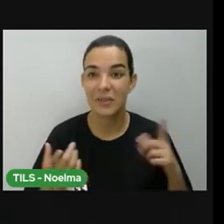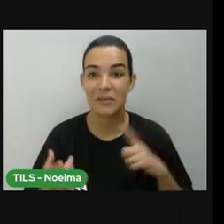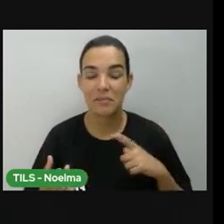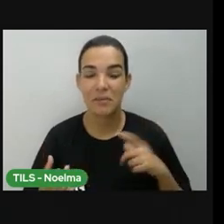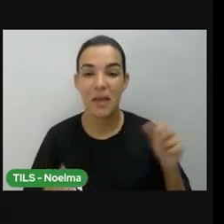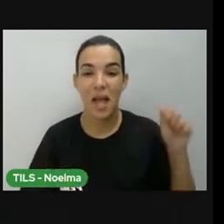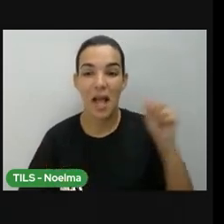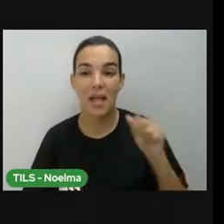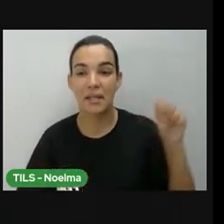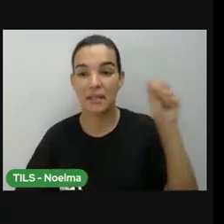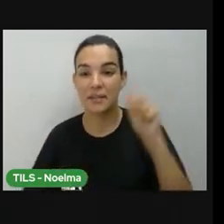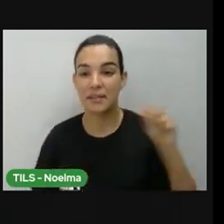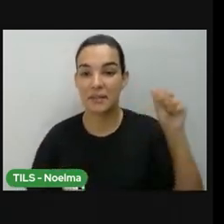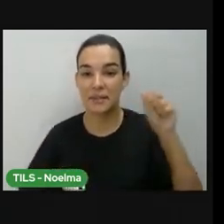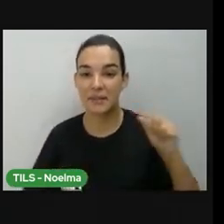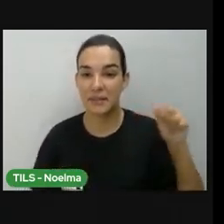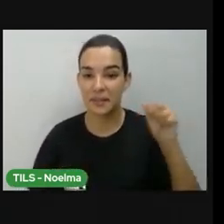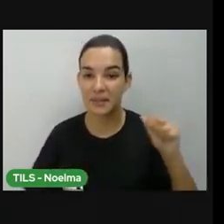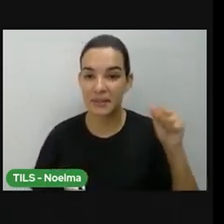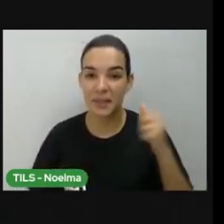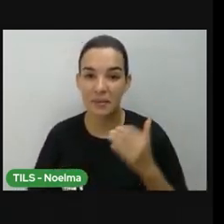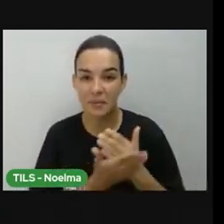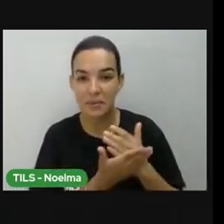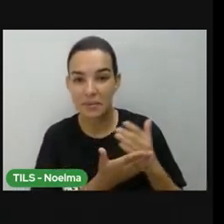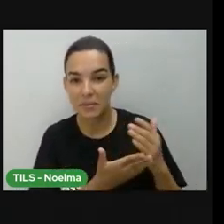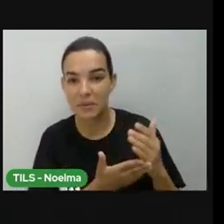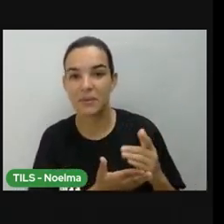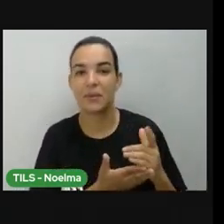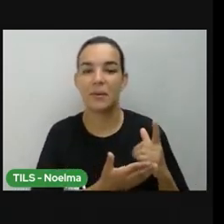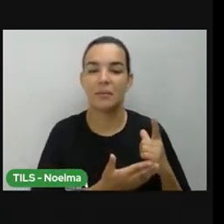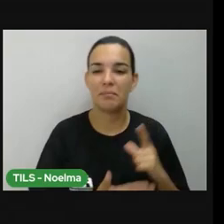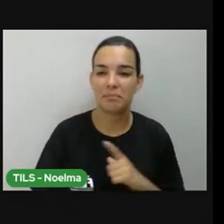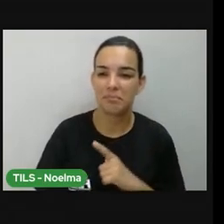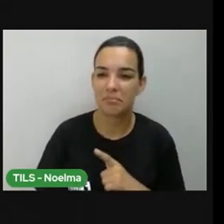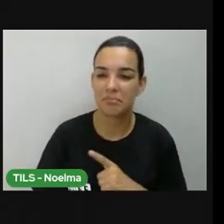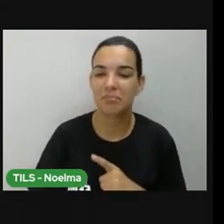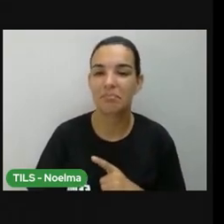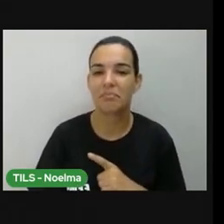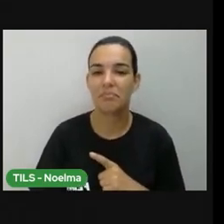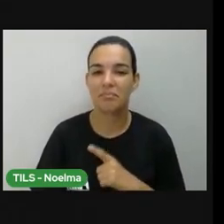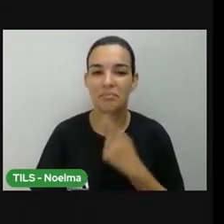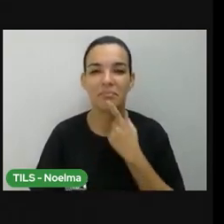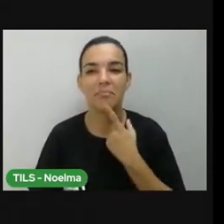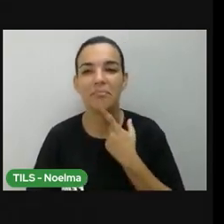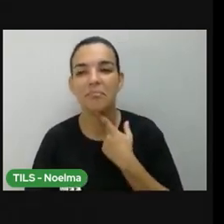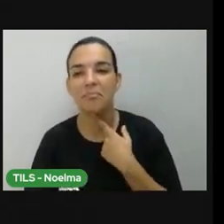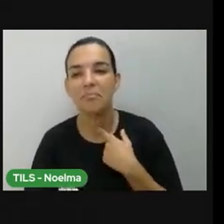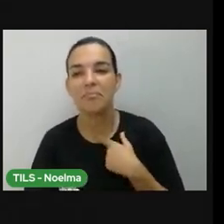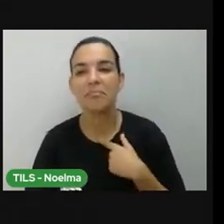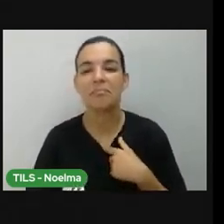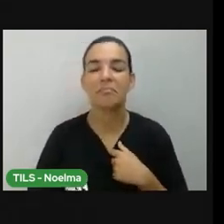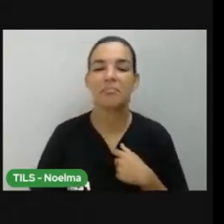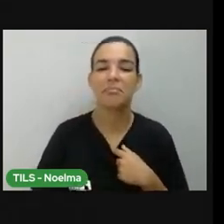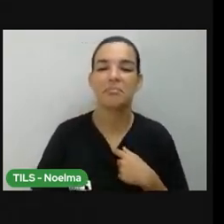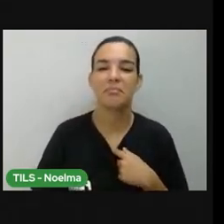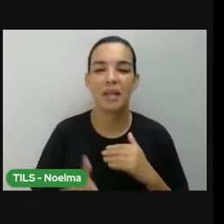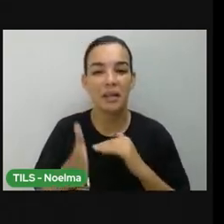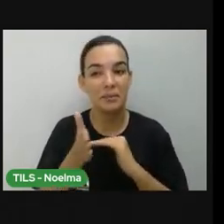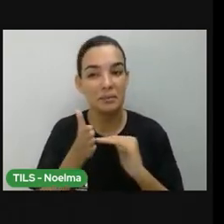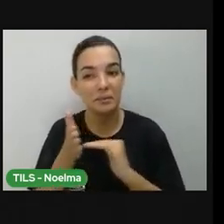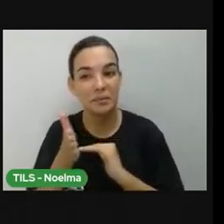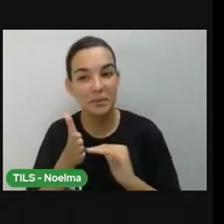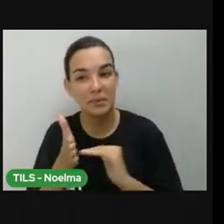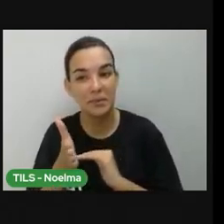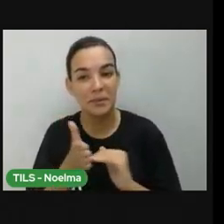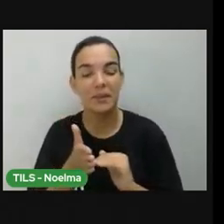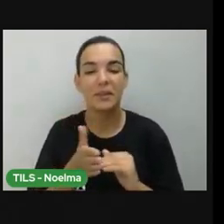época, o presidente, uma outra pessoa, Maria Lávia, foi a tesouria, uma outra foi o secretário, e